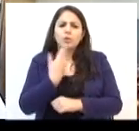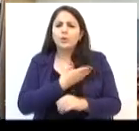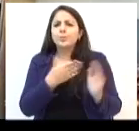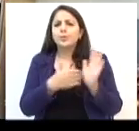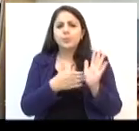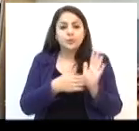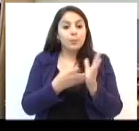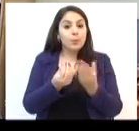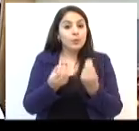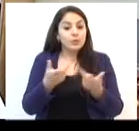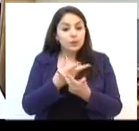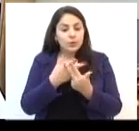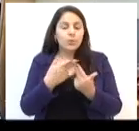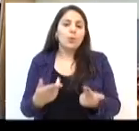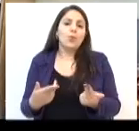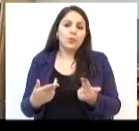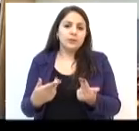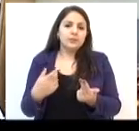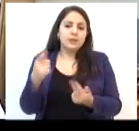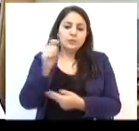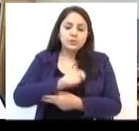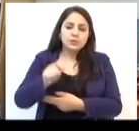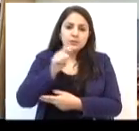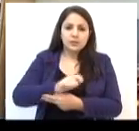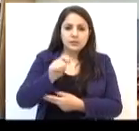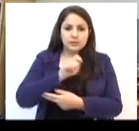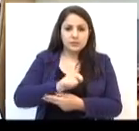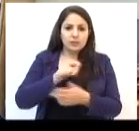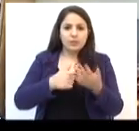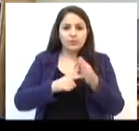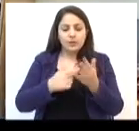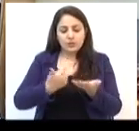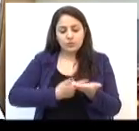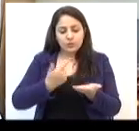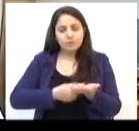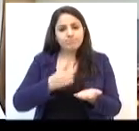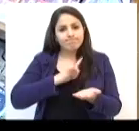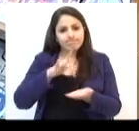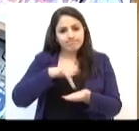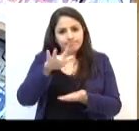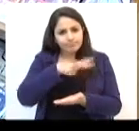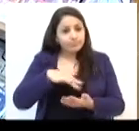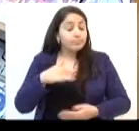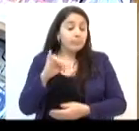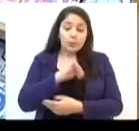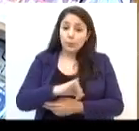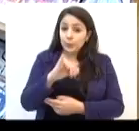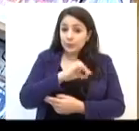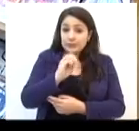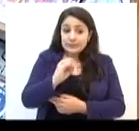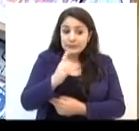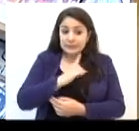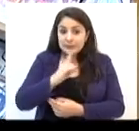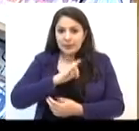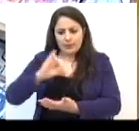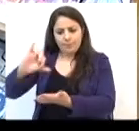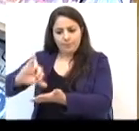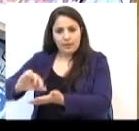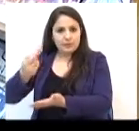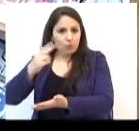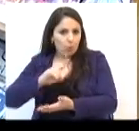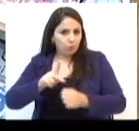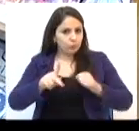condições que nós proporcionamos esse ano, né? A Associação para a Feira do Livro dá essa realidade. Independentemente de estar na